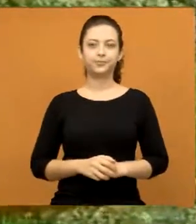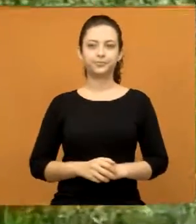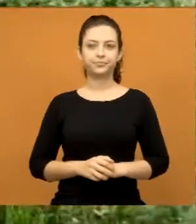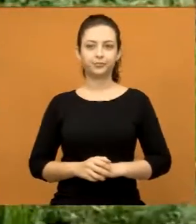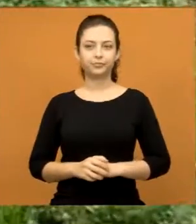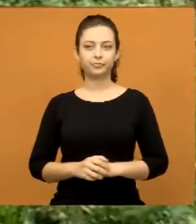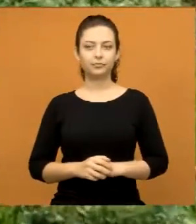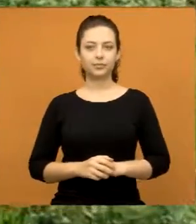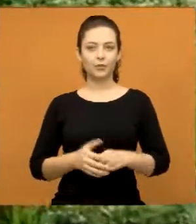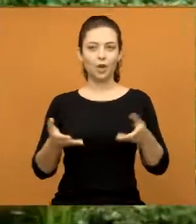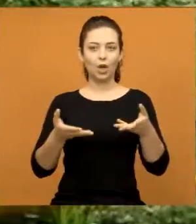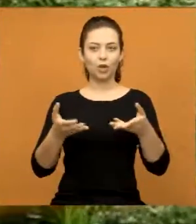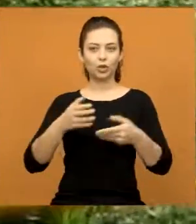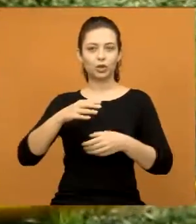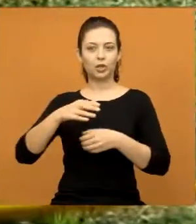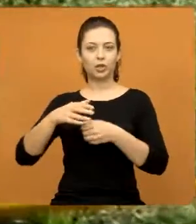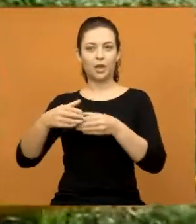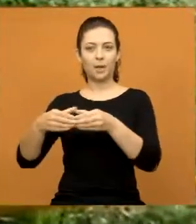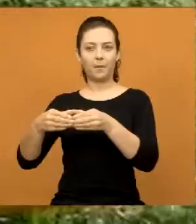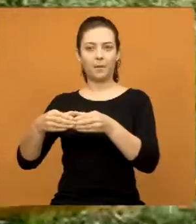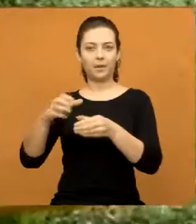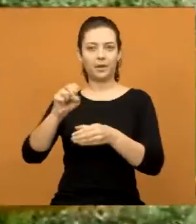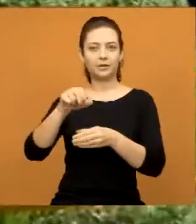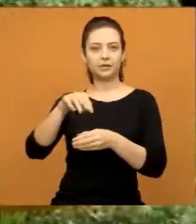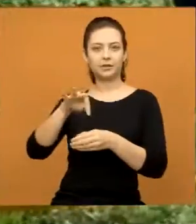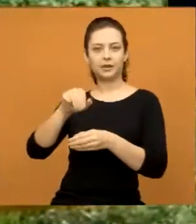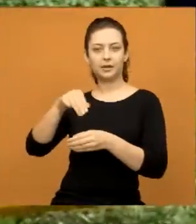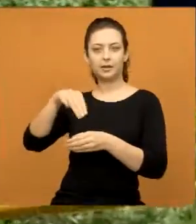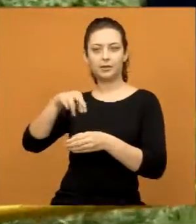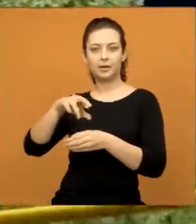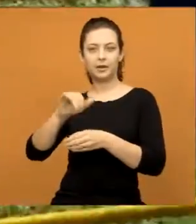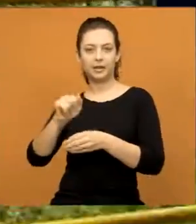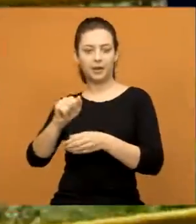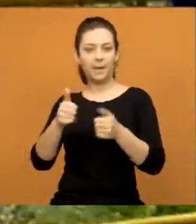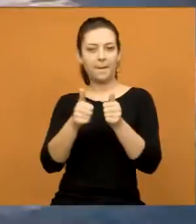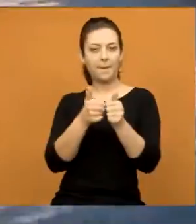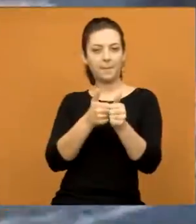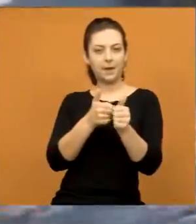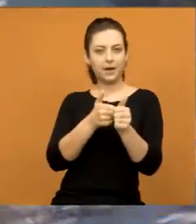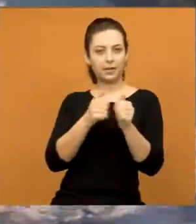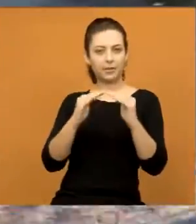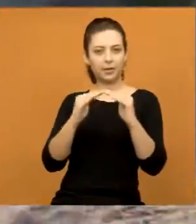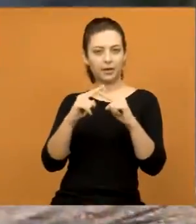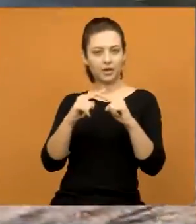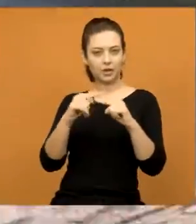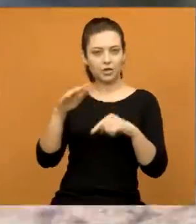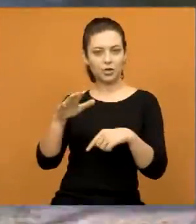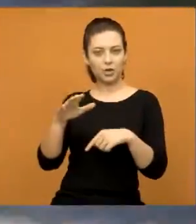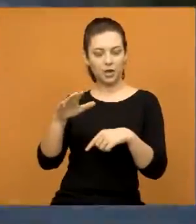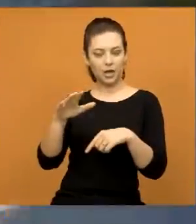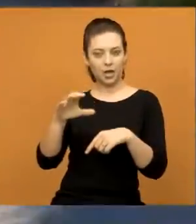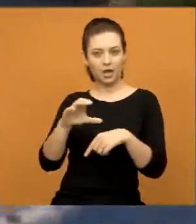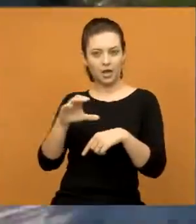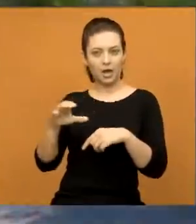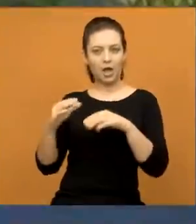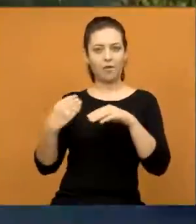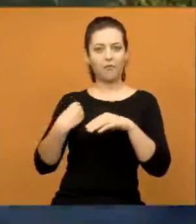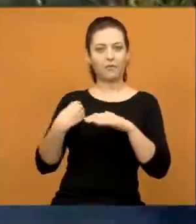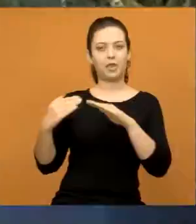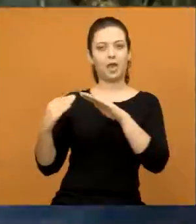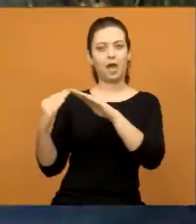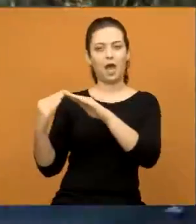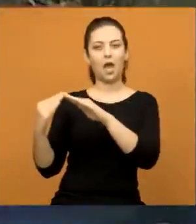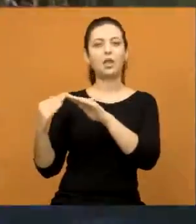Nós estamos aqui no bairro Jardim Santa Maria, perto aqui da Capela Santa Maria, junto aqui com o representante, morador aqui do bairro.